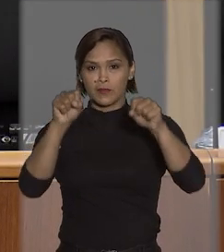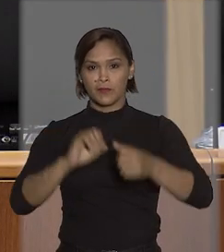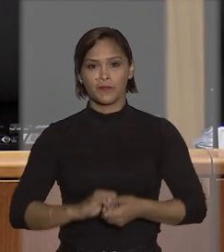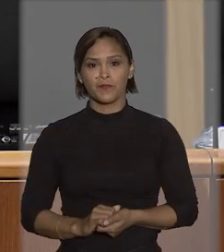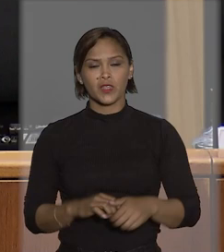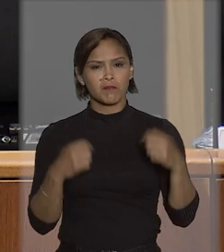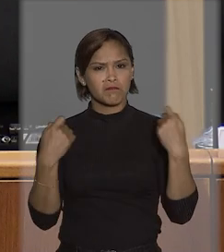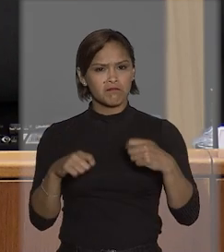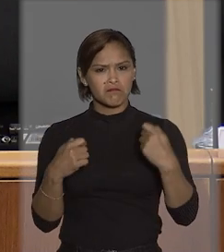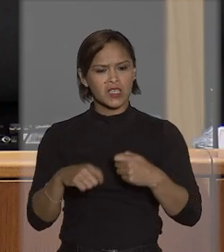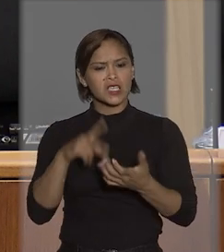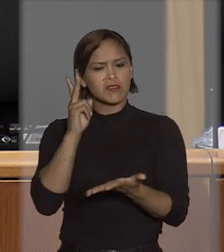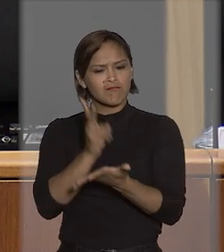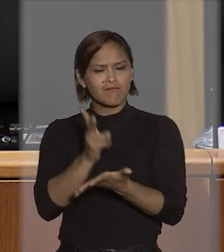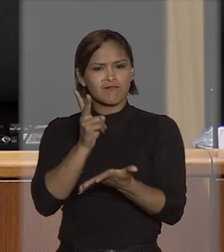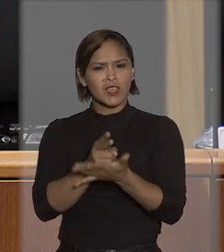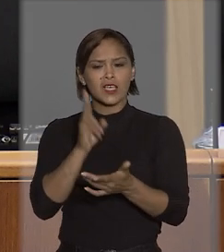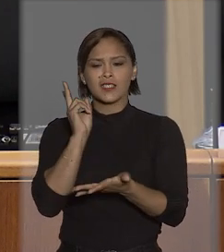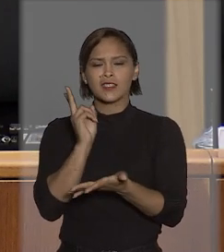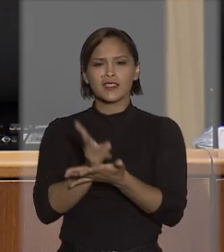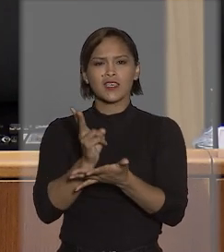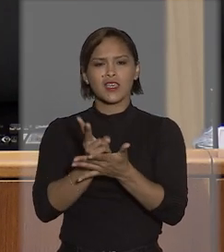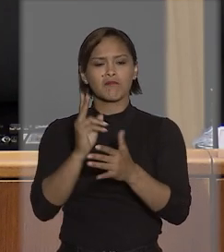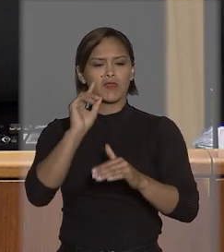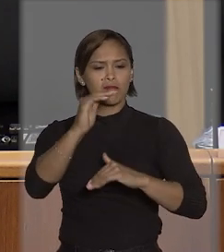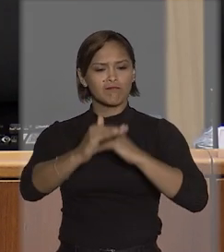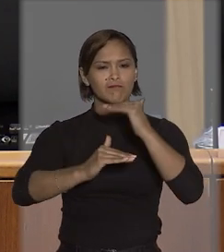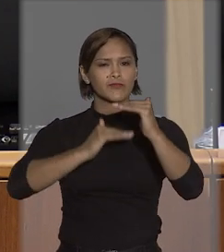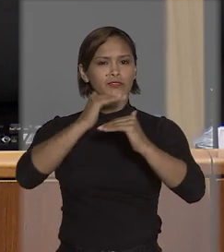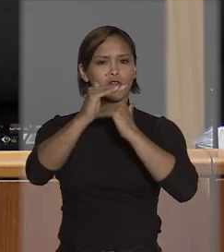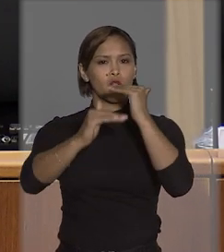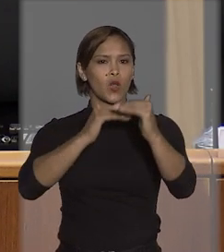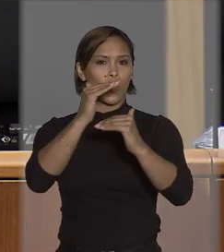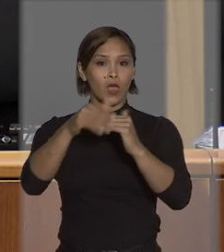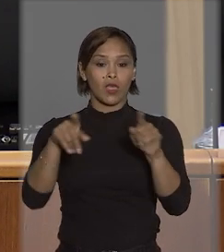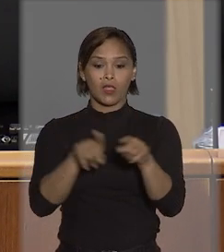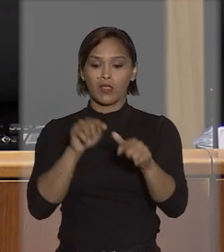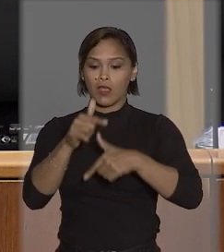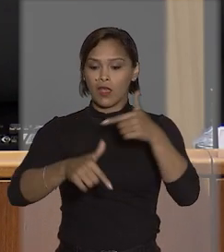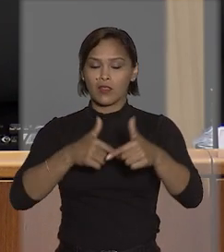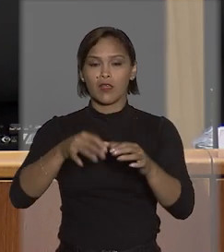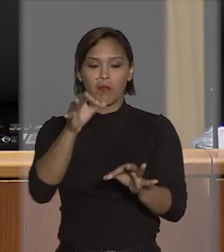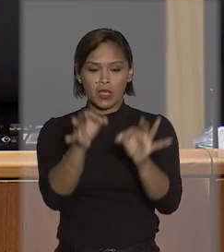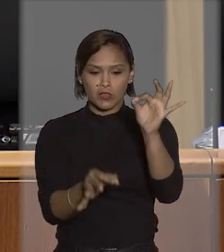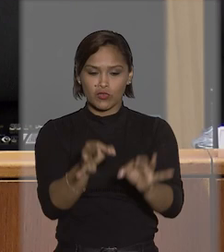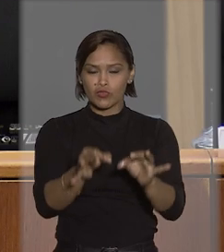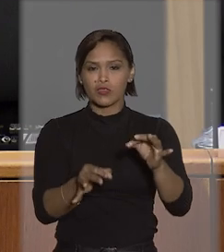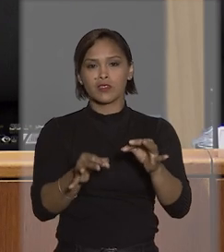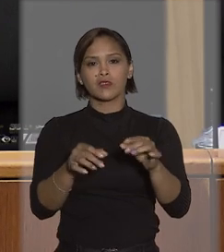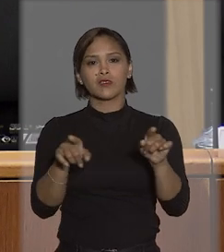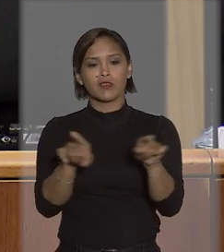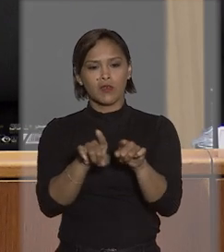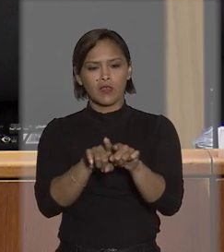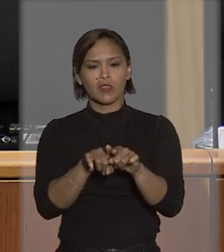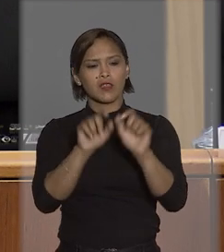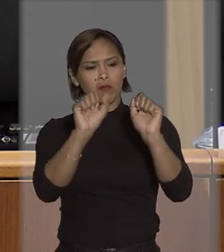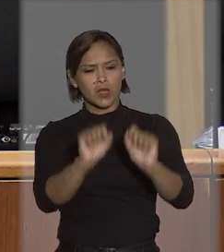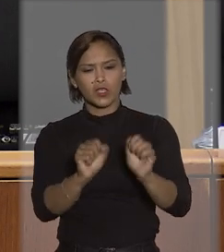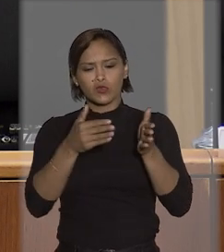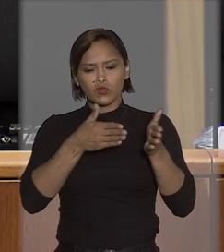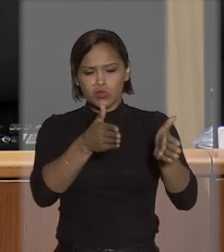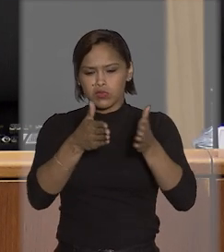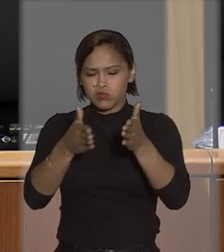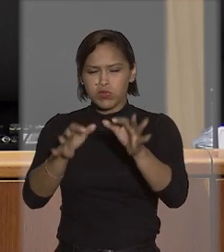deve e deve estar sempre e sempre a serviço da jurisdição e de seus